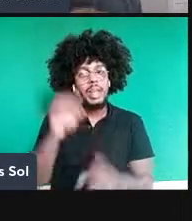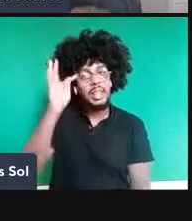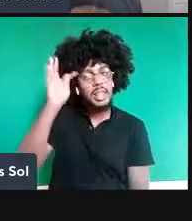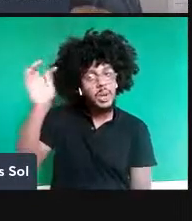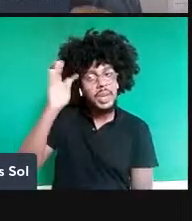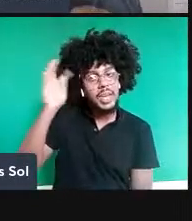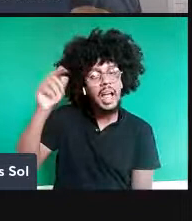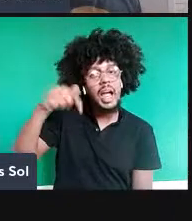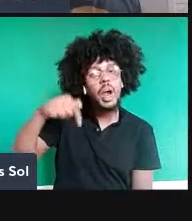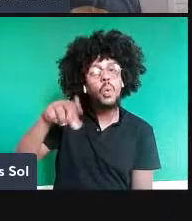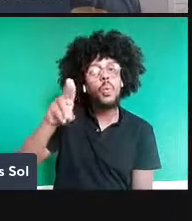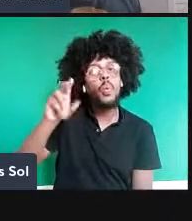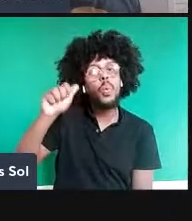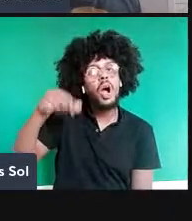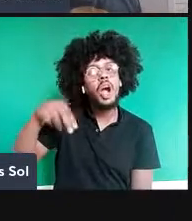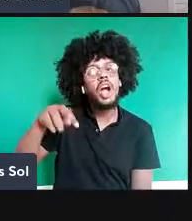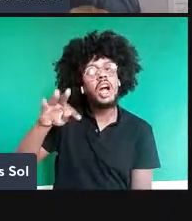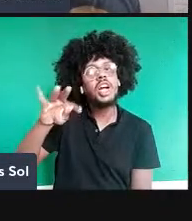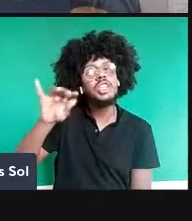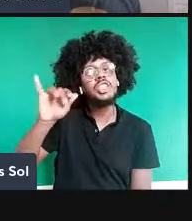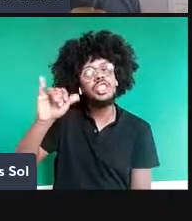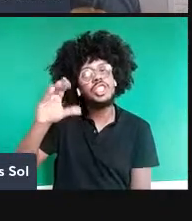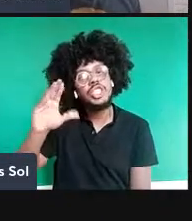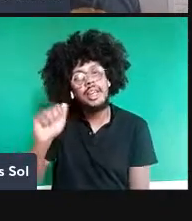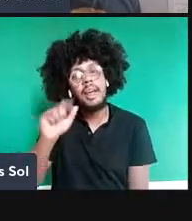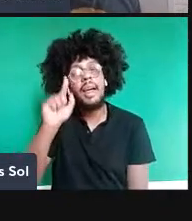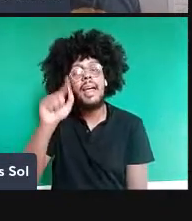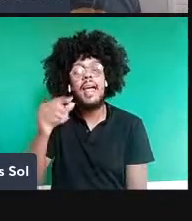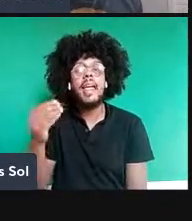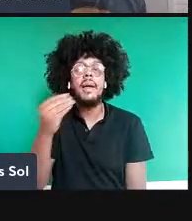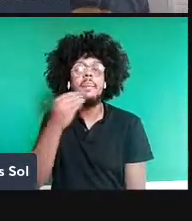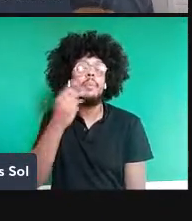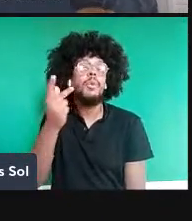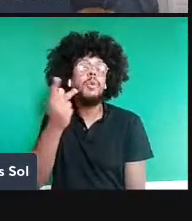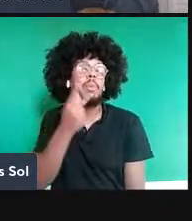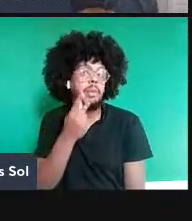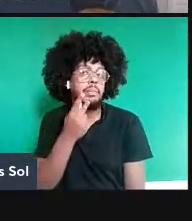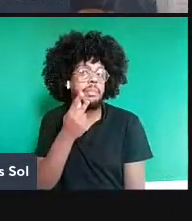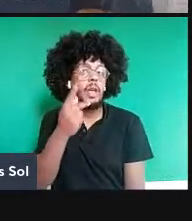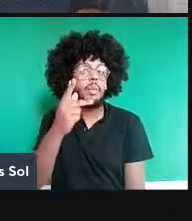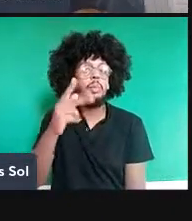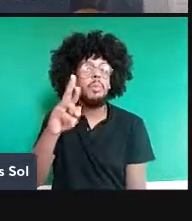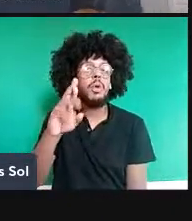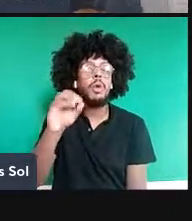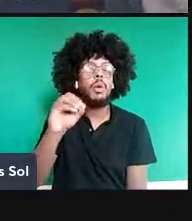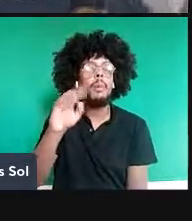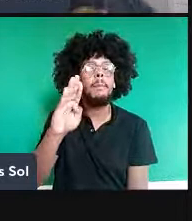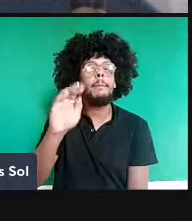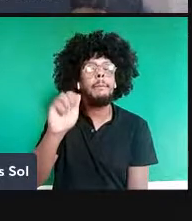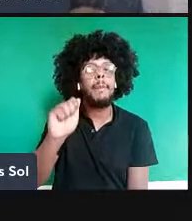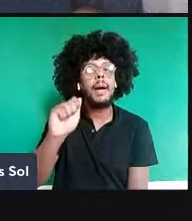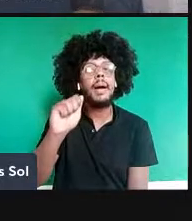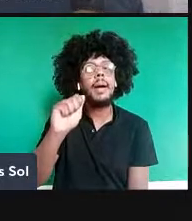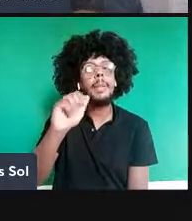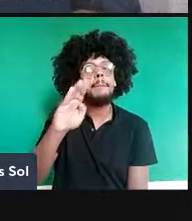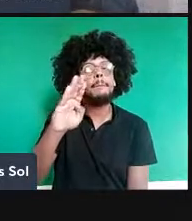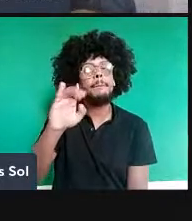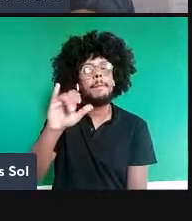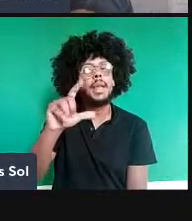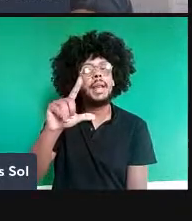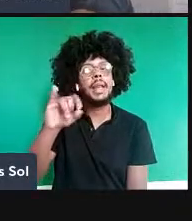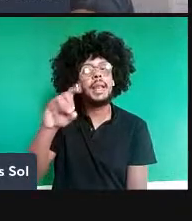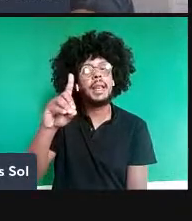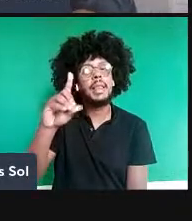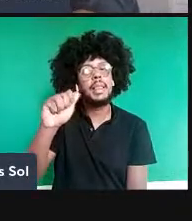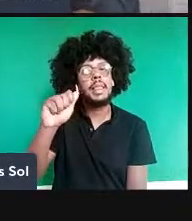Ou seja, o que a teoria quântica prediz para esse tipo de experimento? A probabilidade que Alice e Bob tenham certos resultados